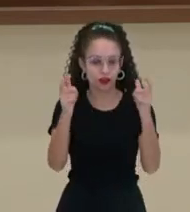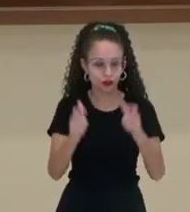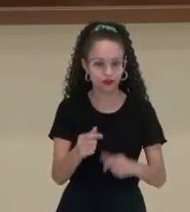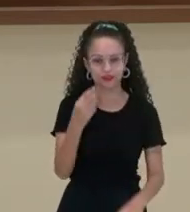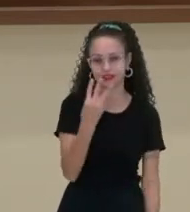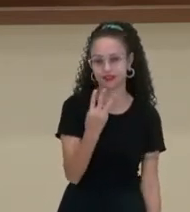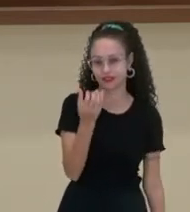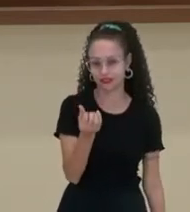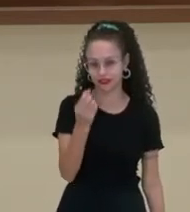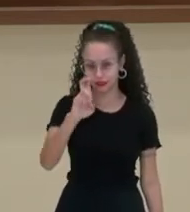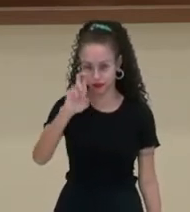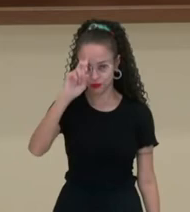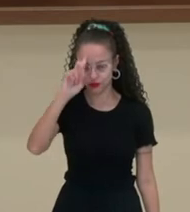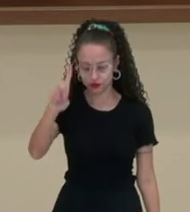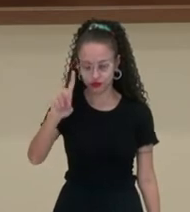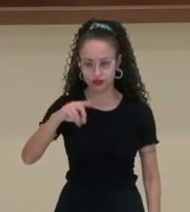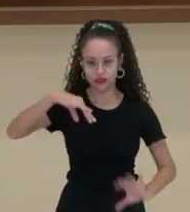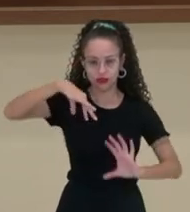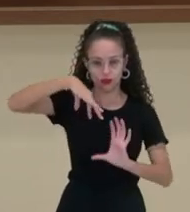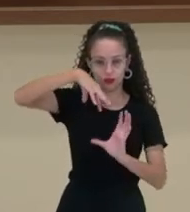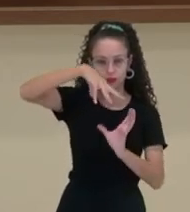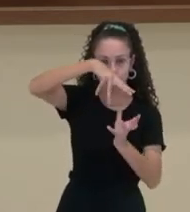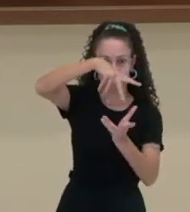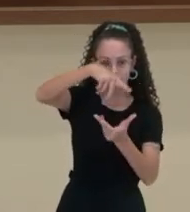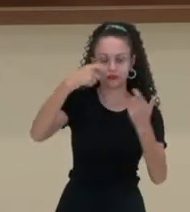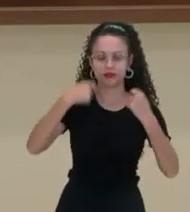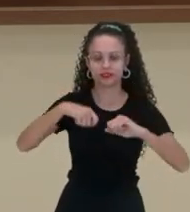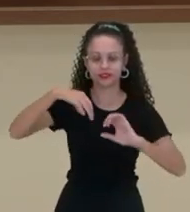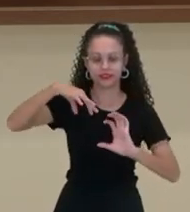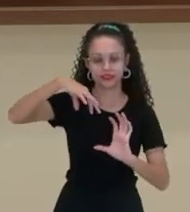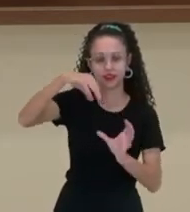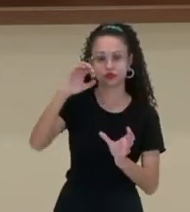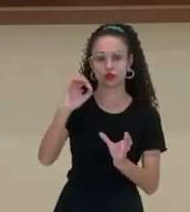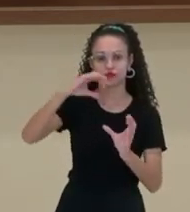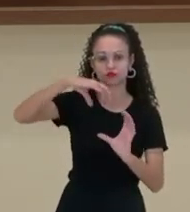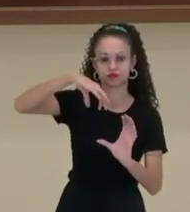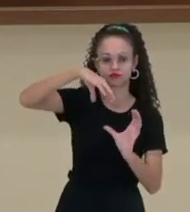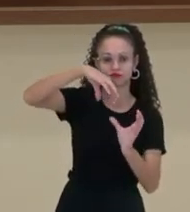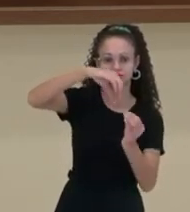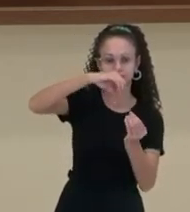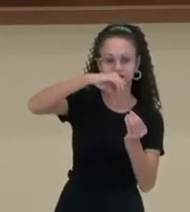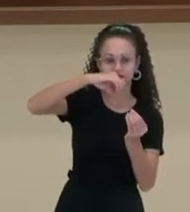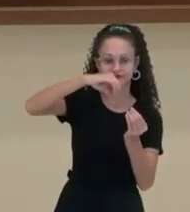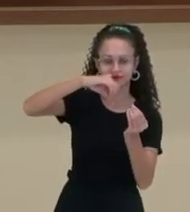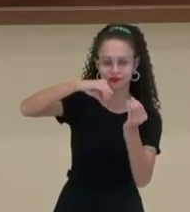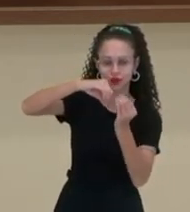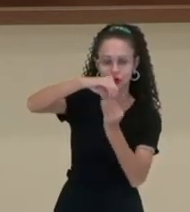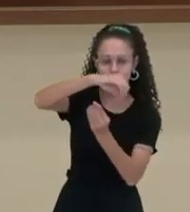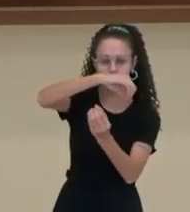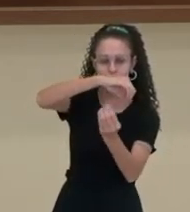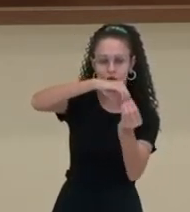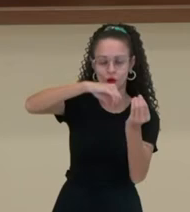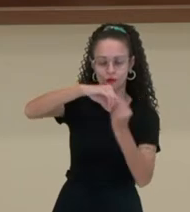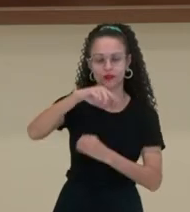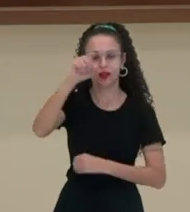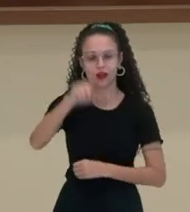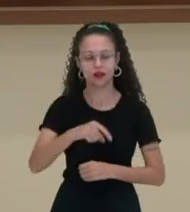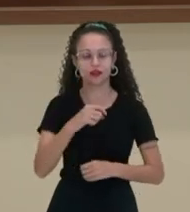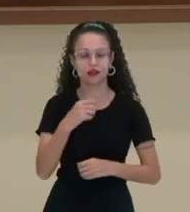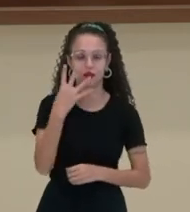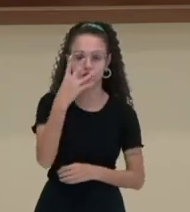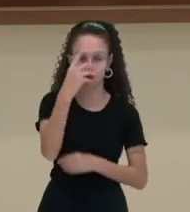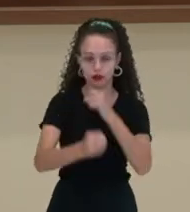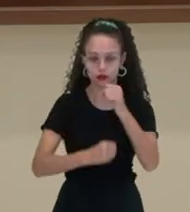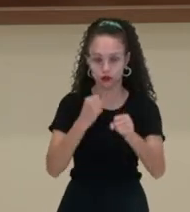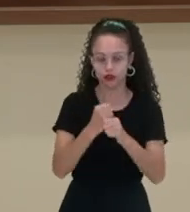365 dias que o planeta Terra precisa para dar a volta em torno do Sol, aí veio o ano bissexto, a cada